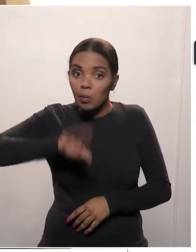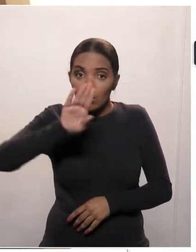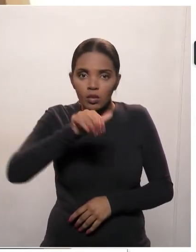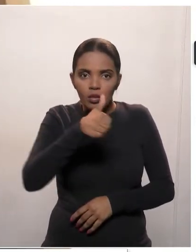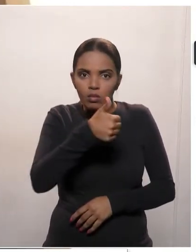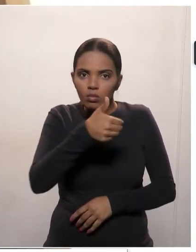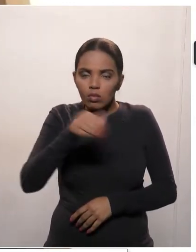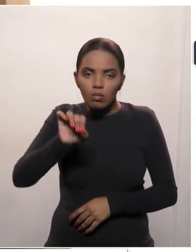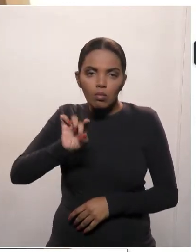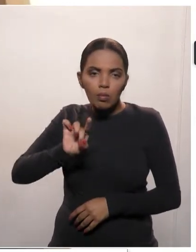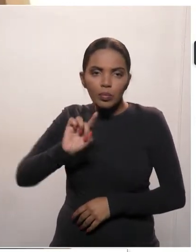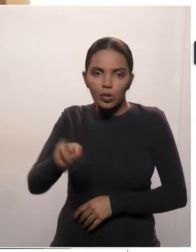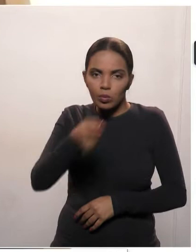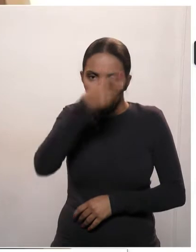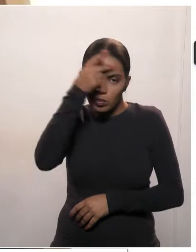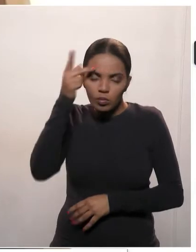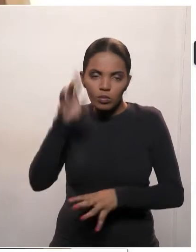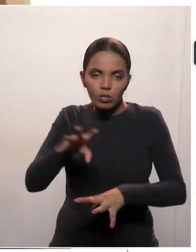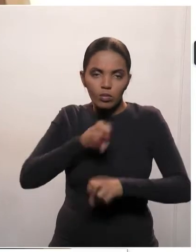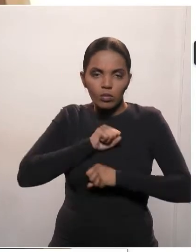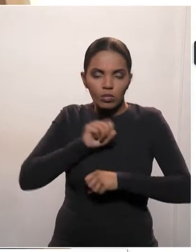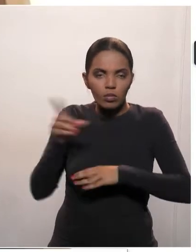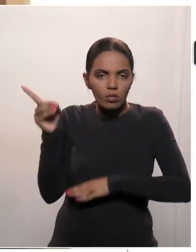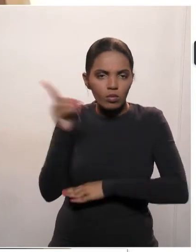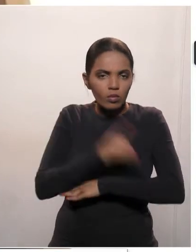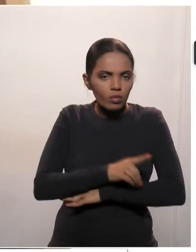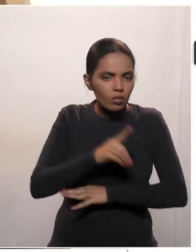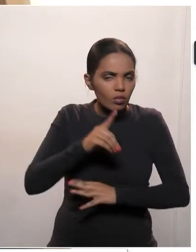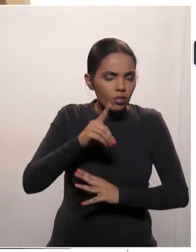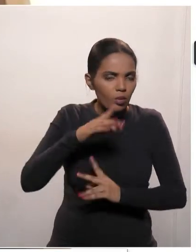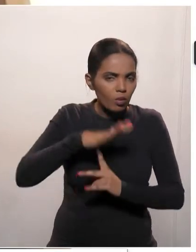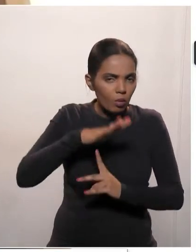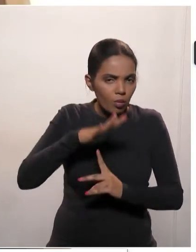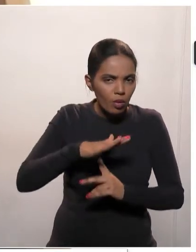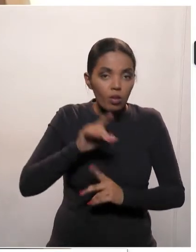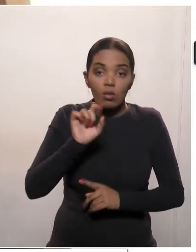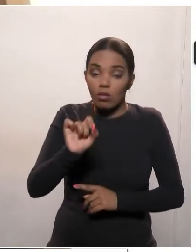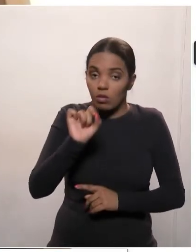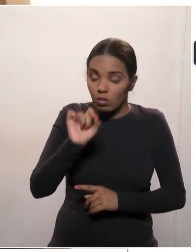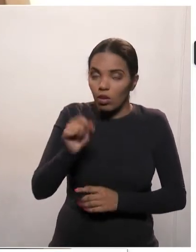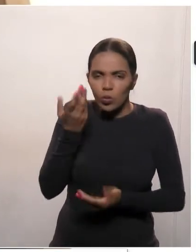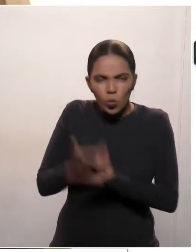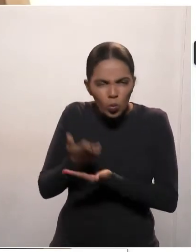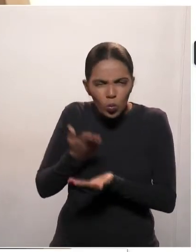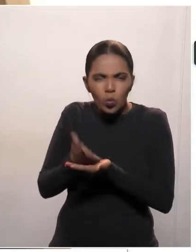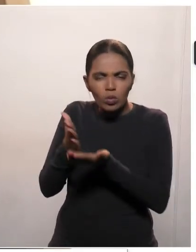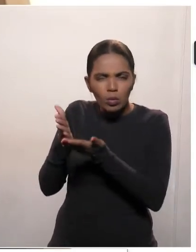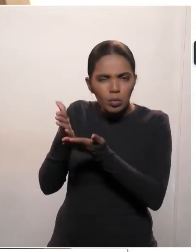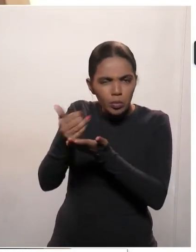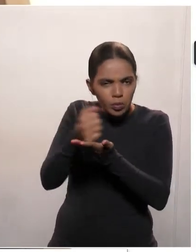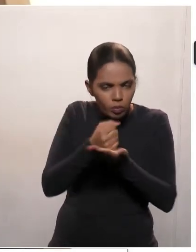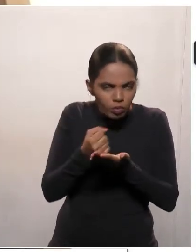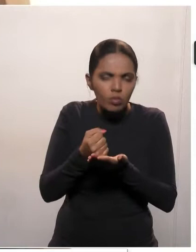já confirmados de dengue no nosso estado e quem trabalha com epidemiologia, quem trabalha com estatística